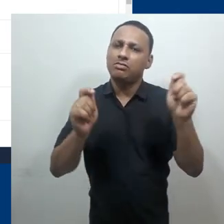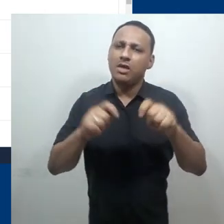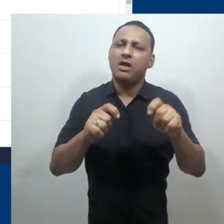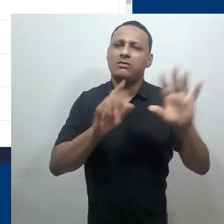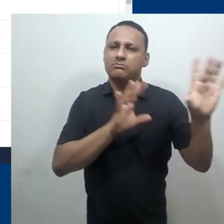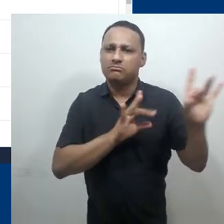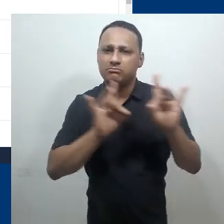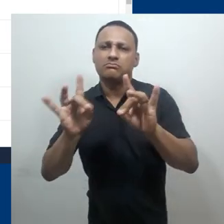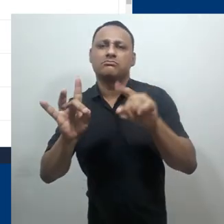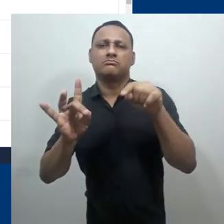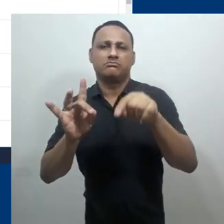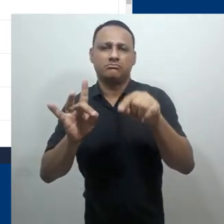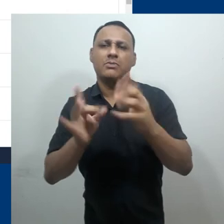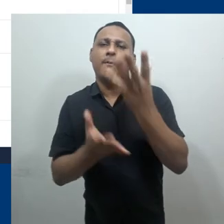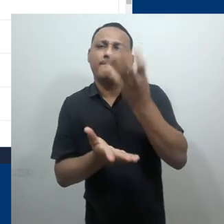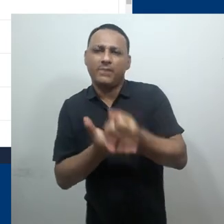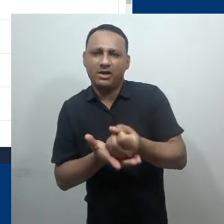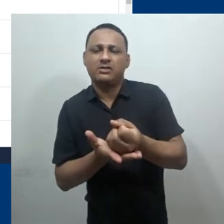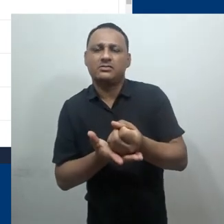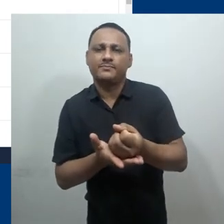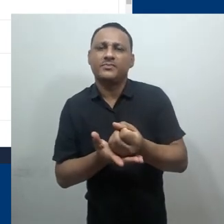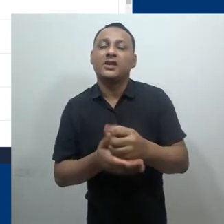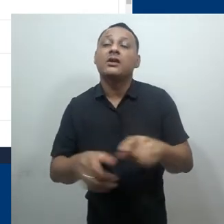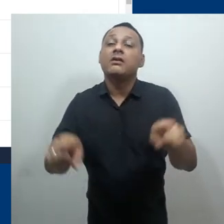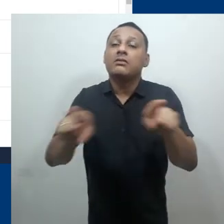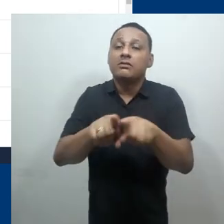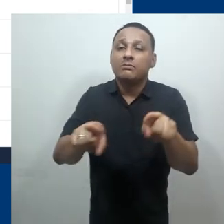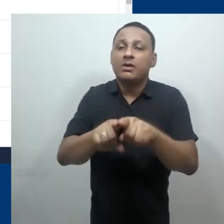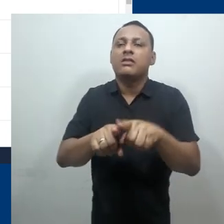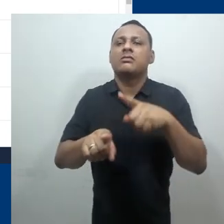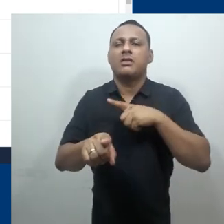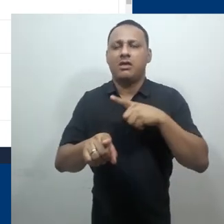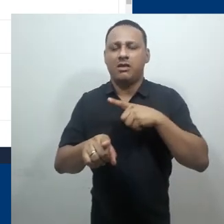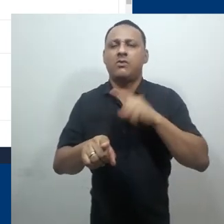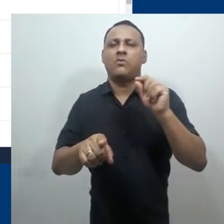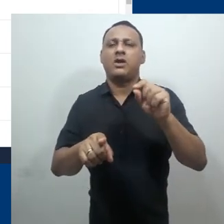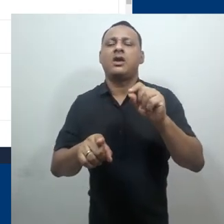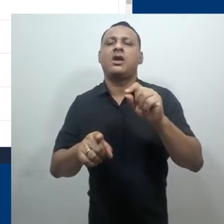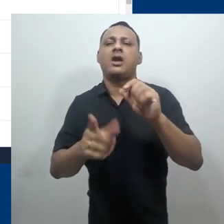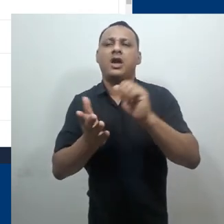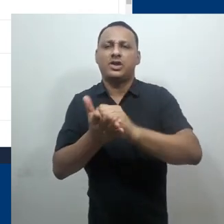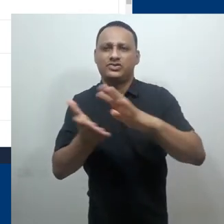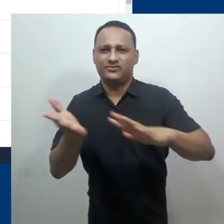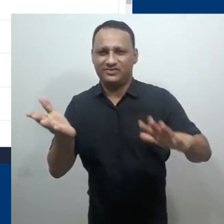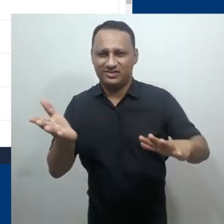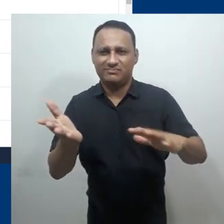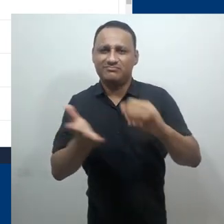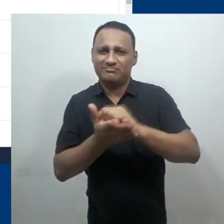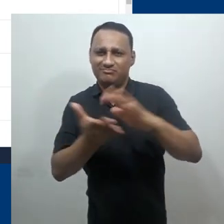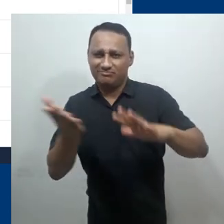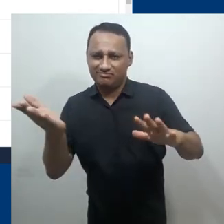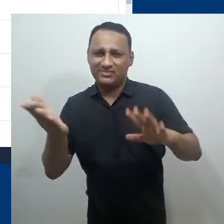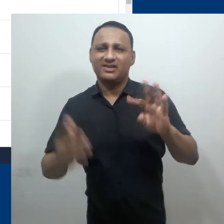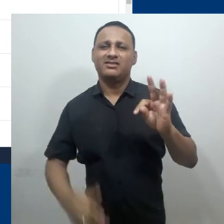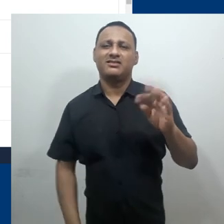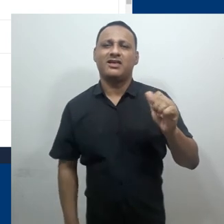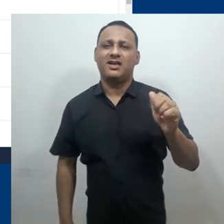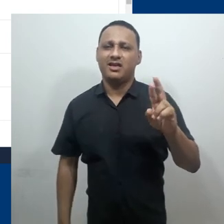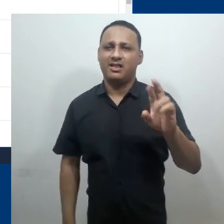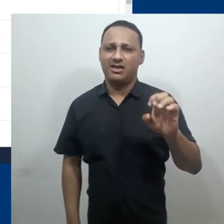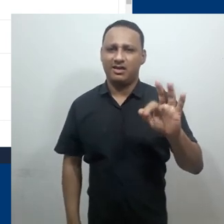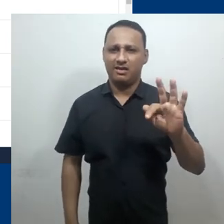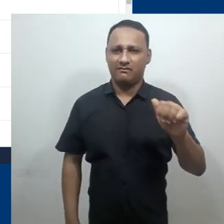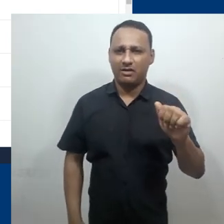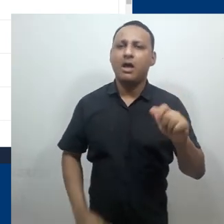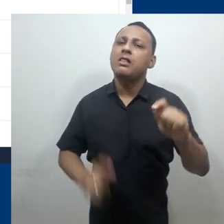arquivo que está disponível aqui. A seguir, nós temos um exemplo de atividade que é a atividade tarefa. Aqui, por